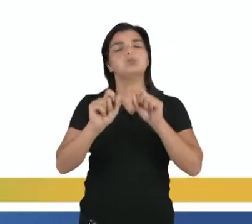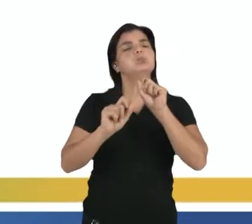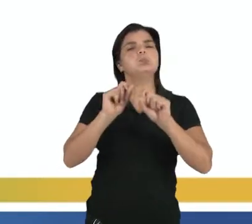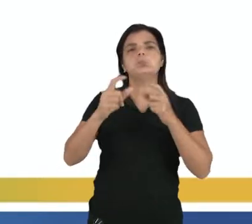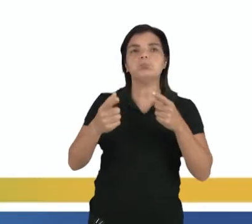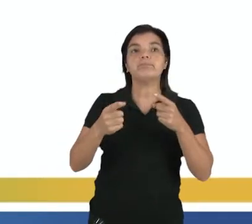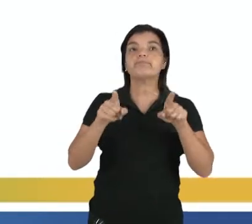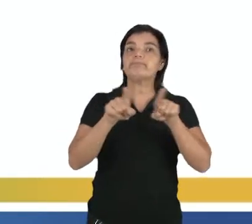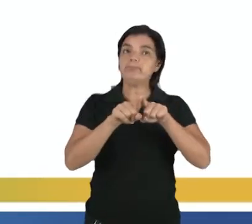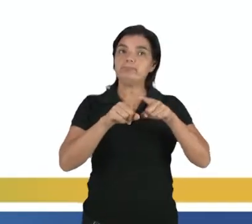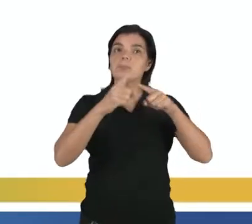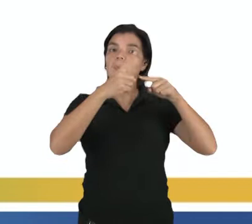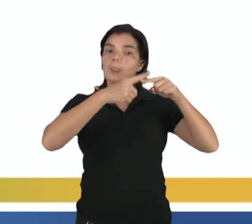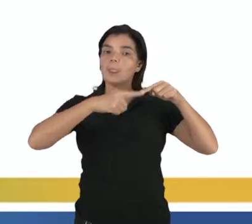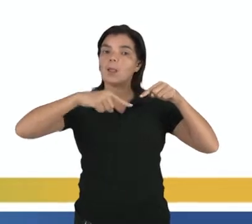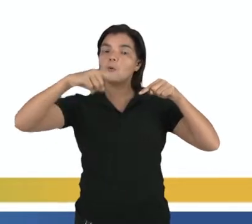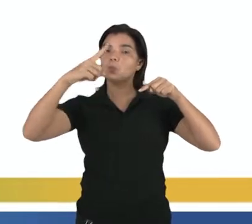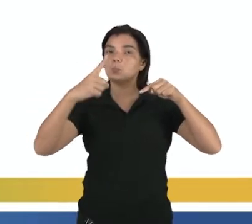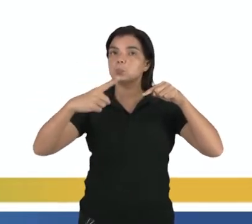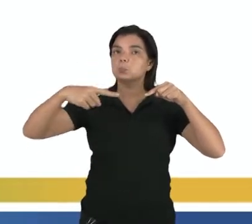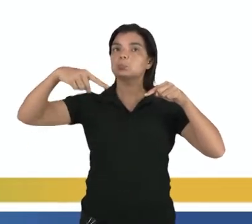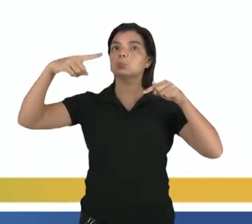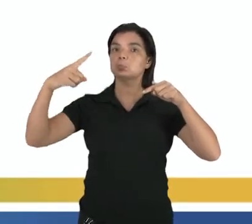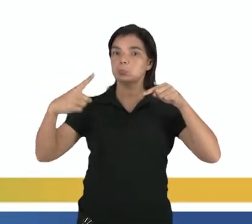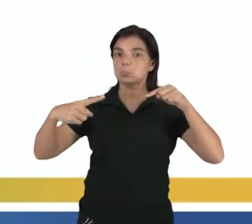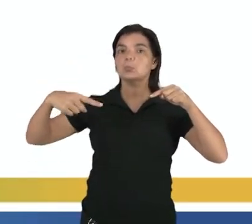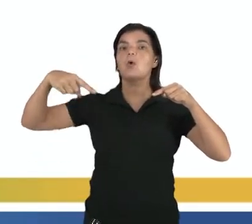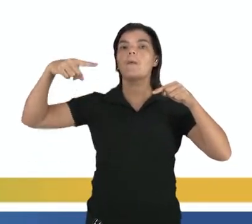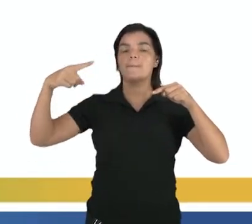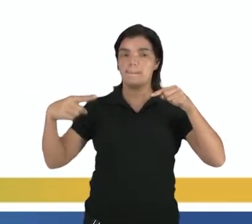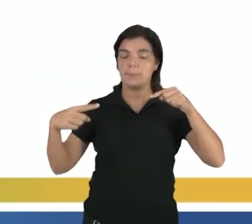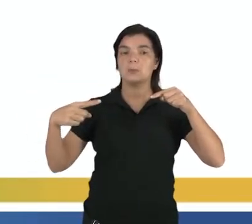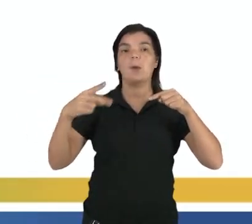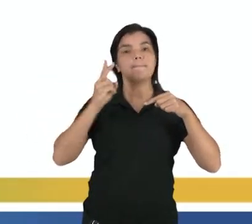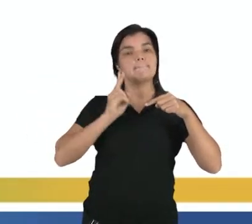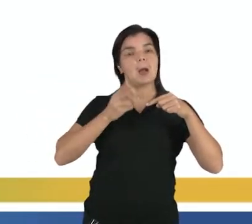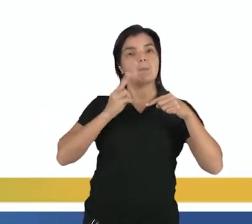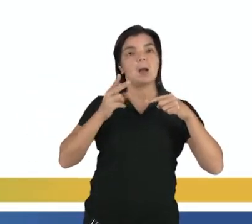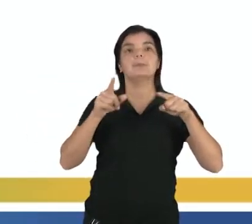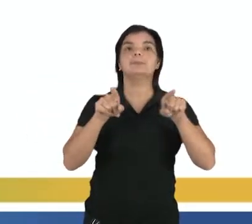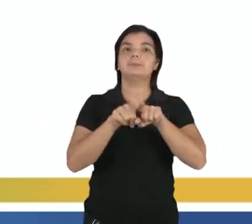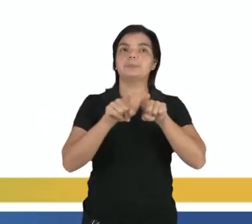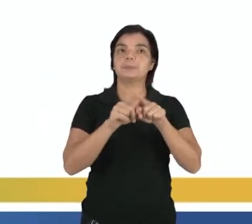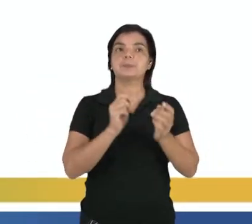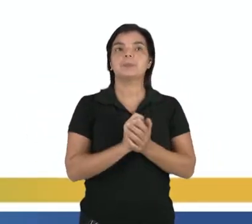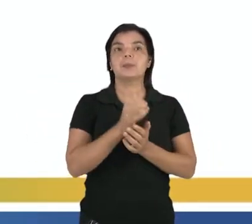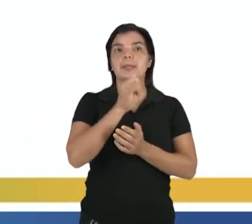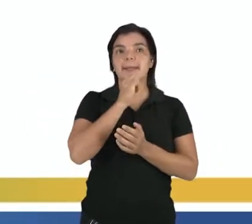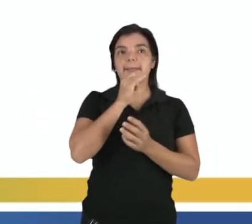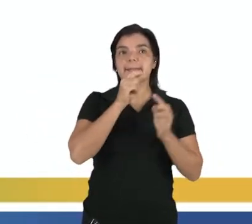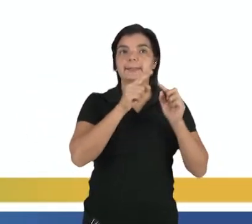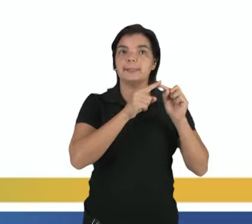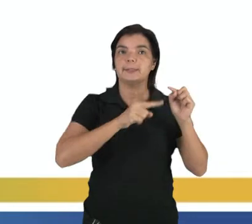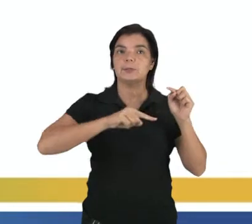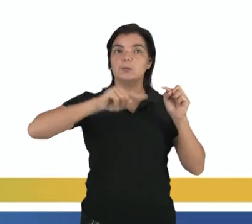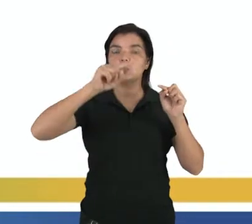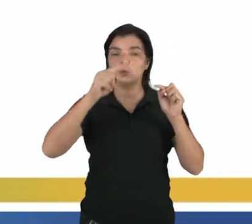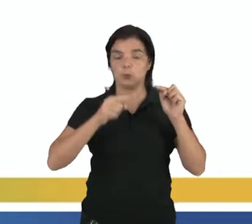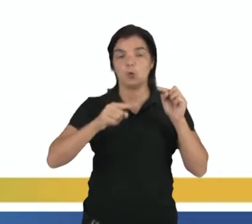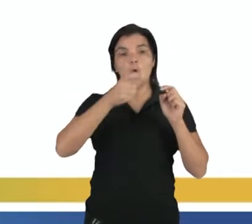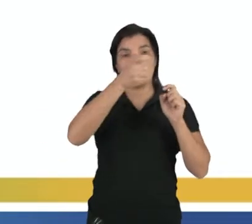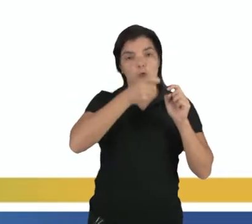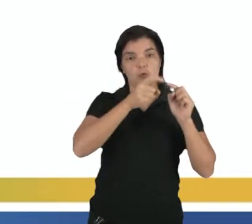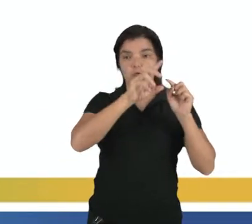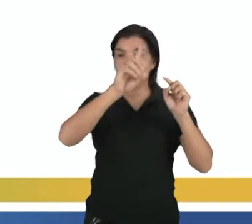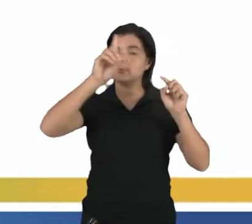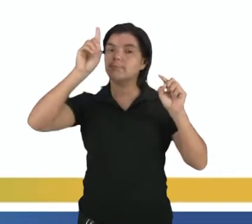As vibrações, elas ocorrem perpendiculares à propagação da onda. Então, observe aqui, ó, a onda está se propagando no eixo X